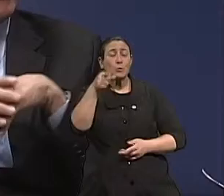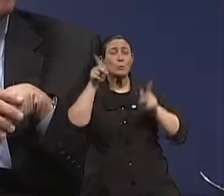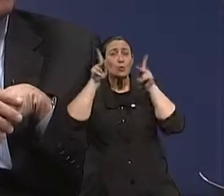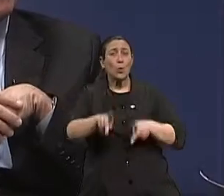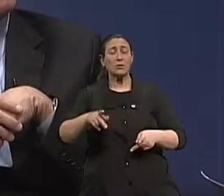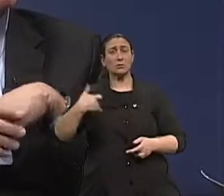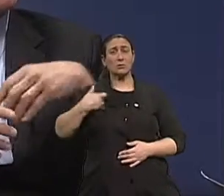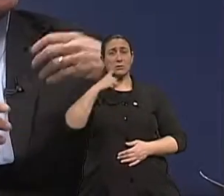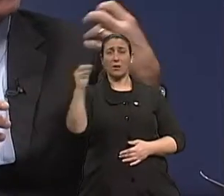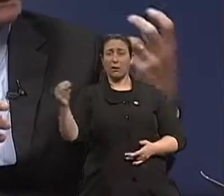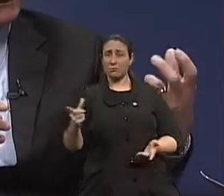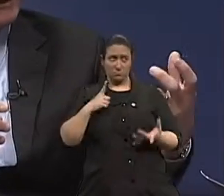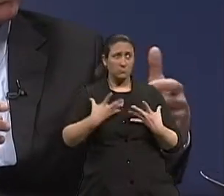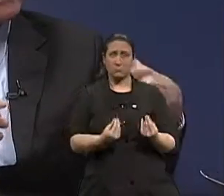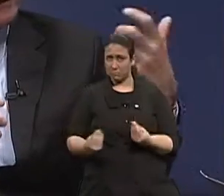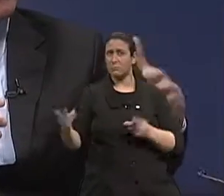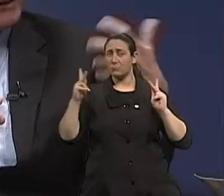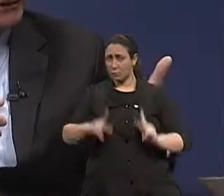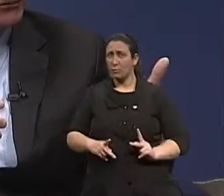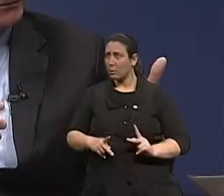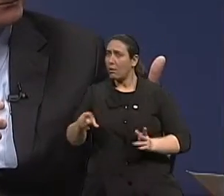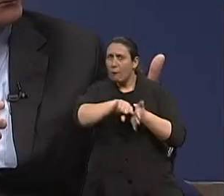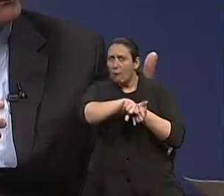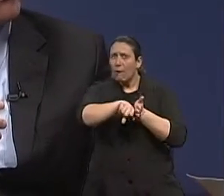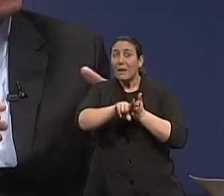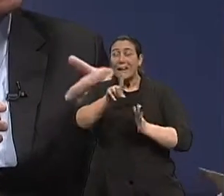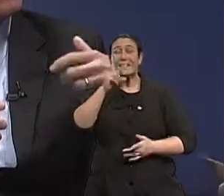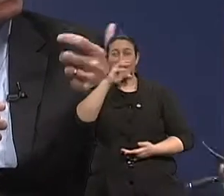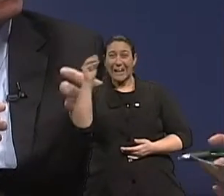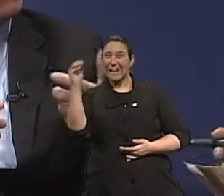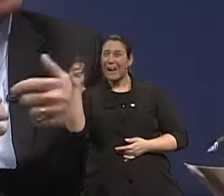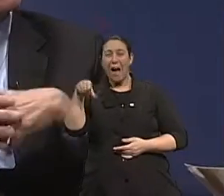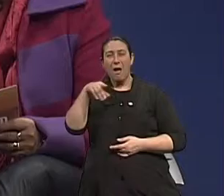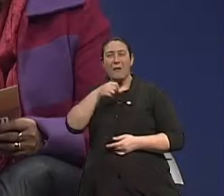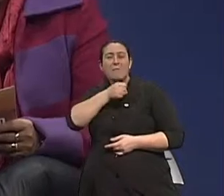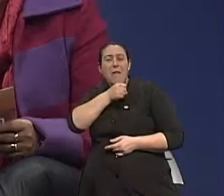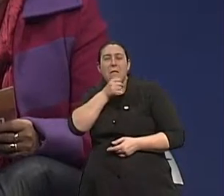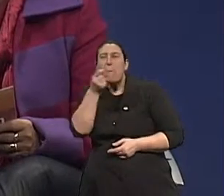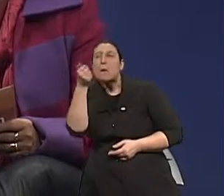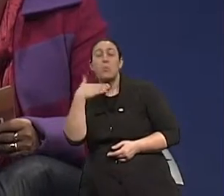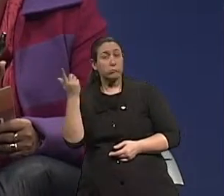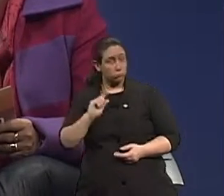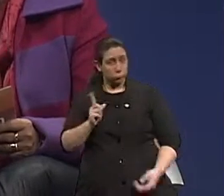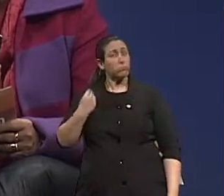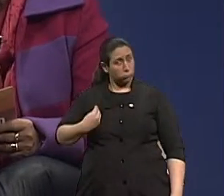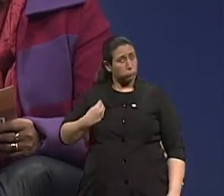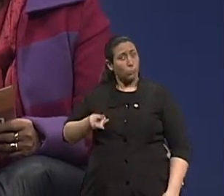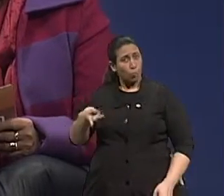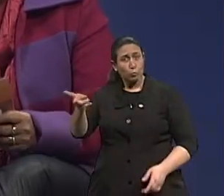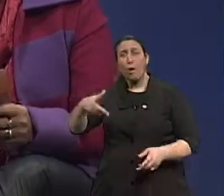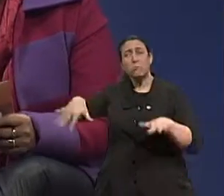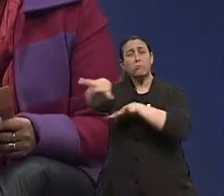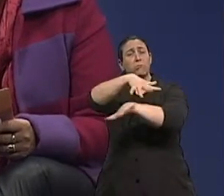centenários. Mas eu digo octagenários, nonagenários, ativos. Ativos. E aí é pertinente aquela observação.